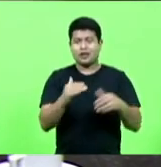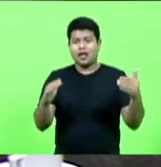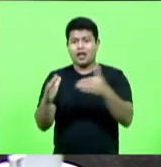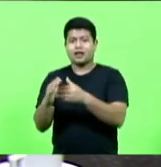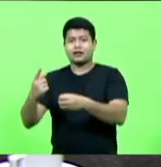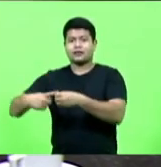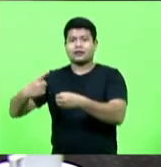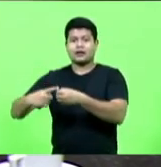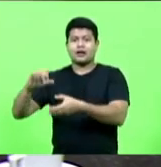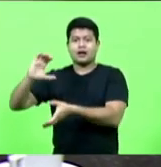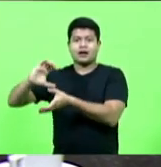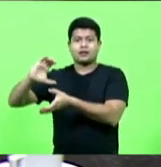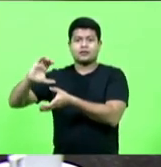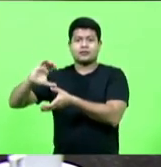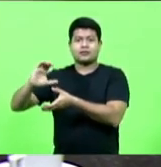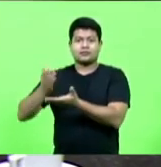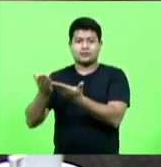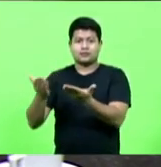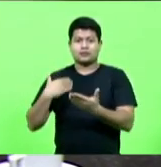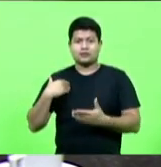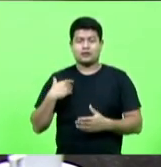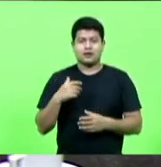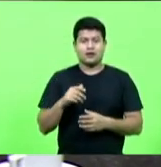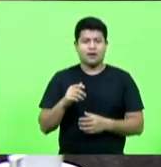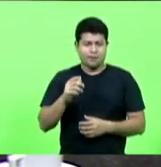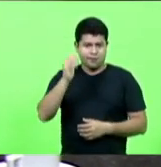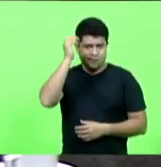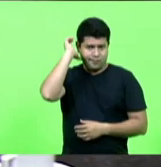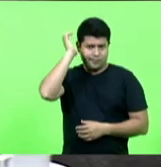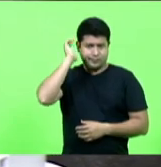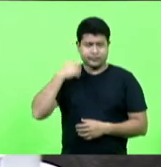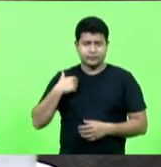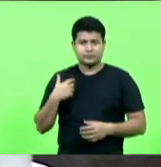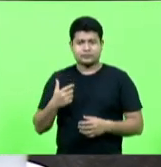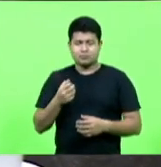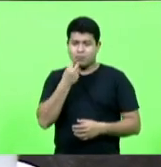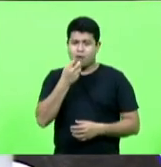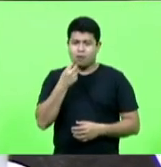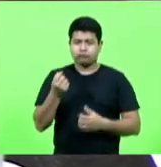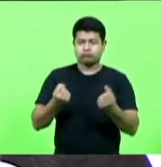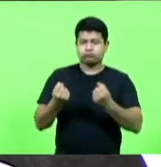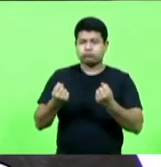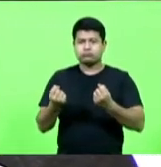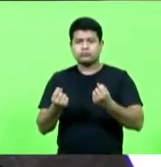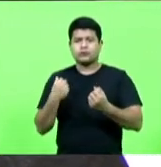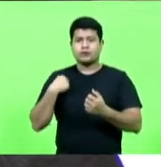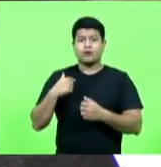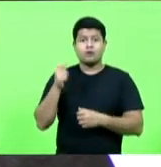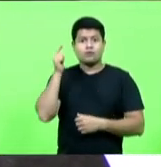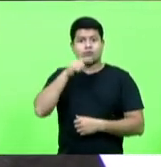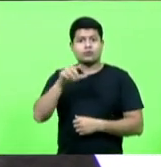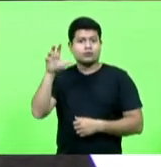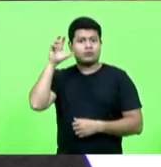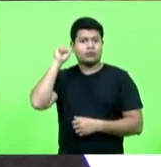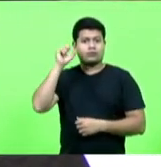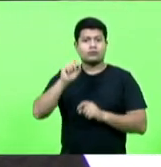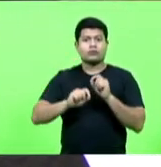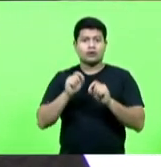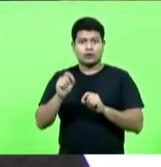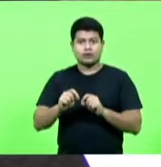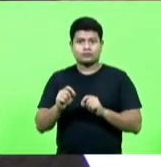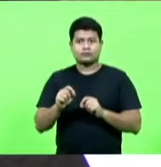percurso, rádio ligado o tempo todo, sempre animando a viagem, tive a oportunidade de ouvir ali, no mínimo,